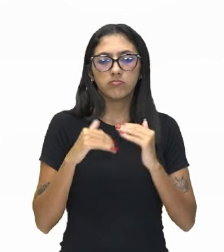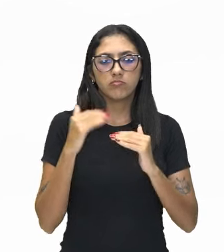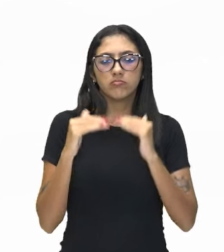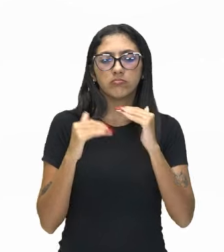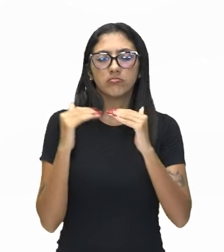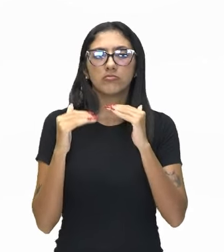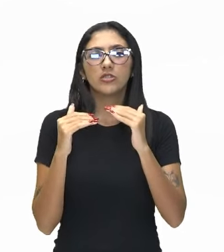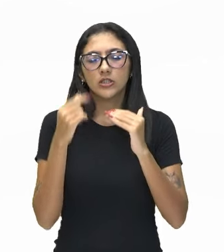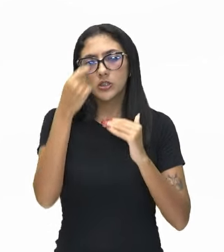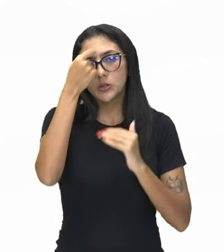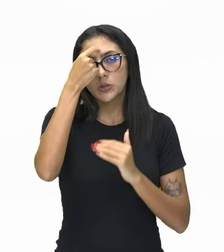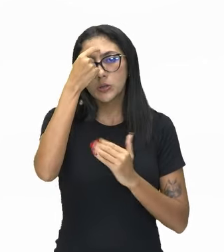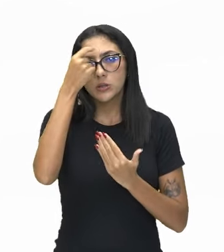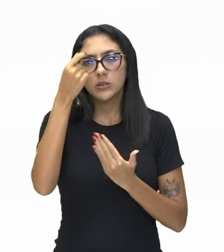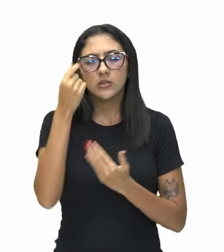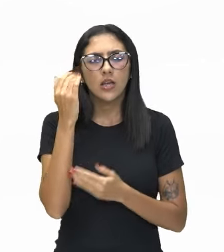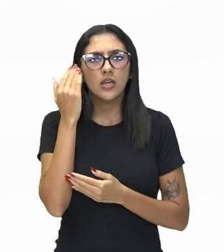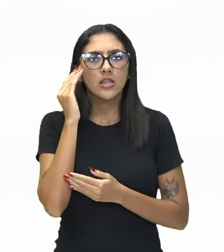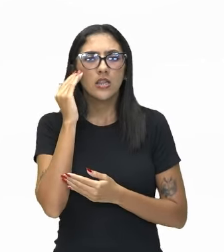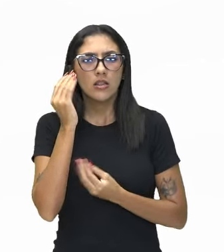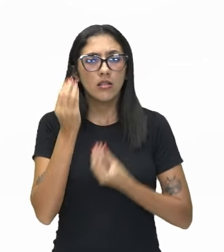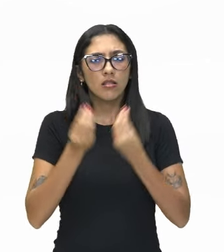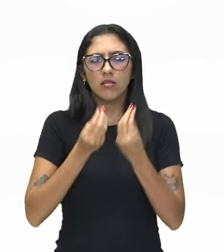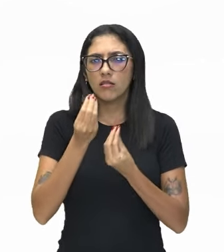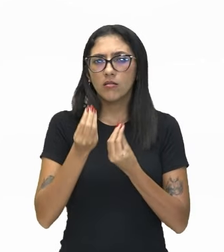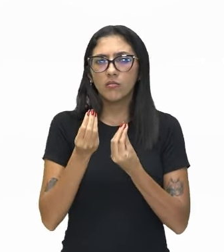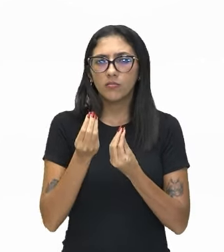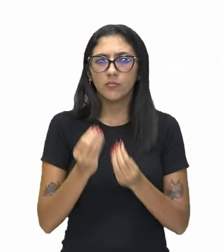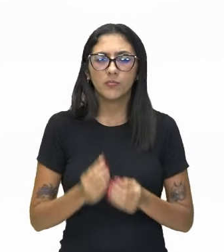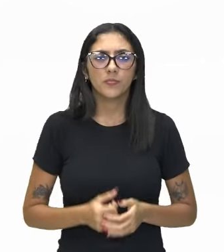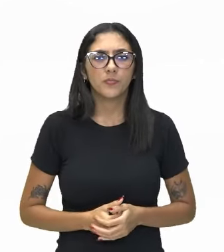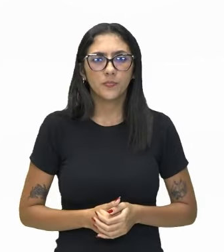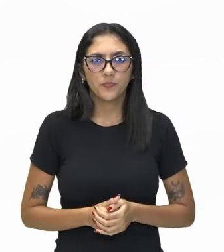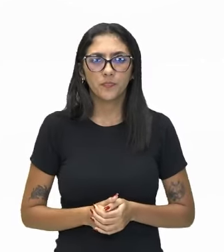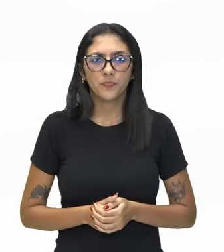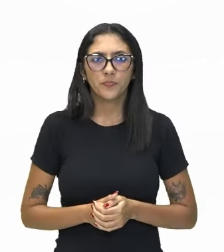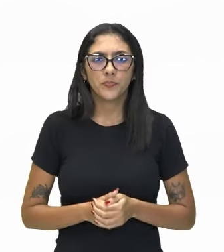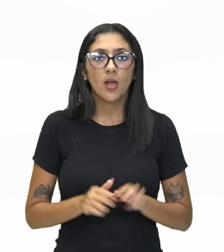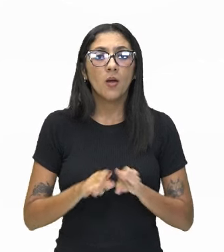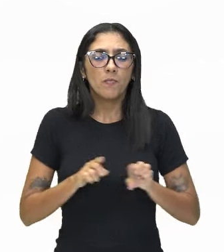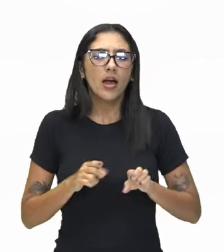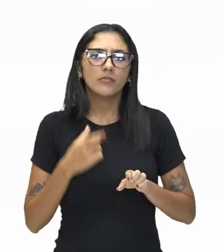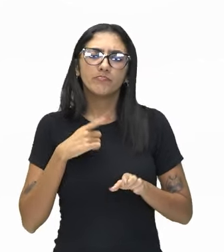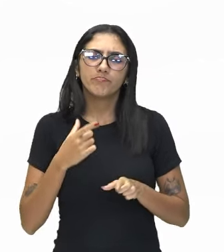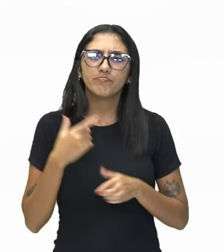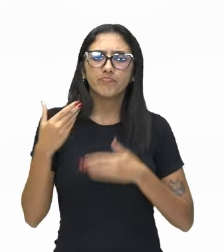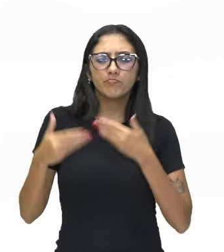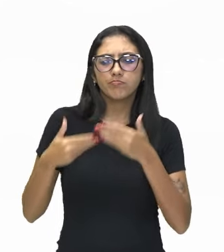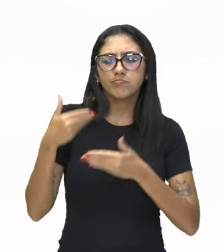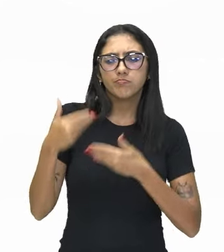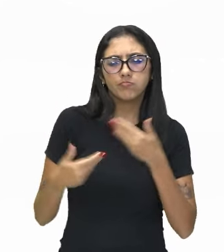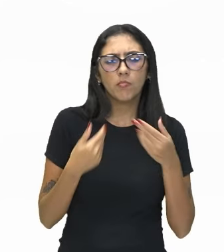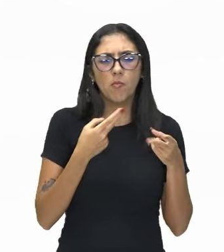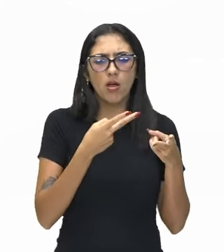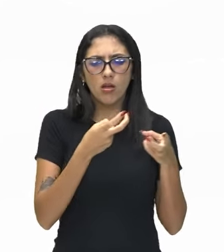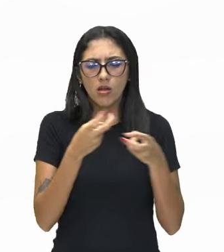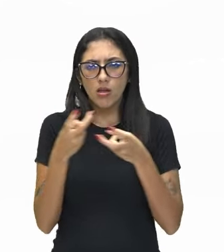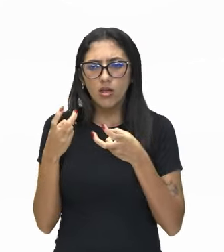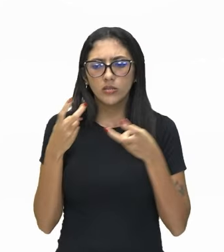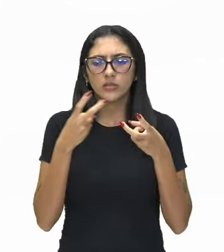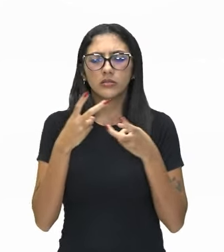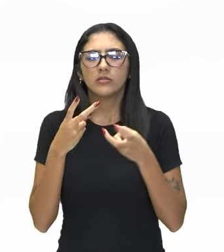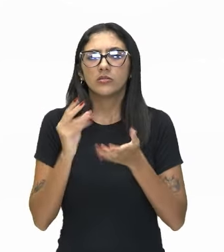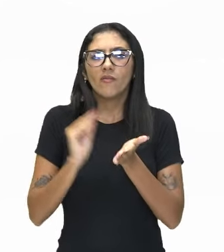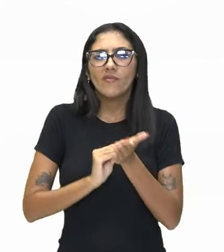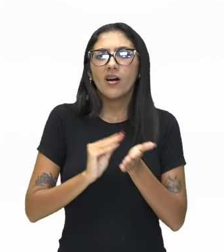me construir aí, já estou. Mas eu vou me percebendo o quê? Como uma realidade imperfeita.